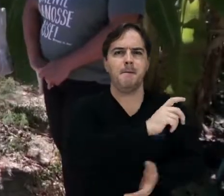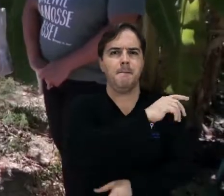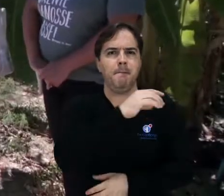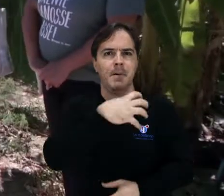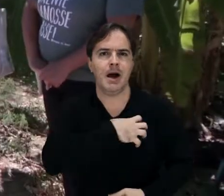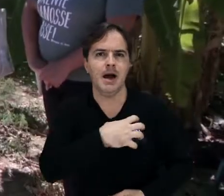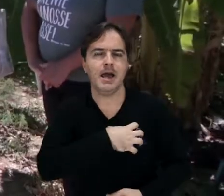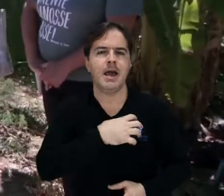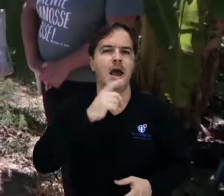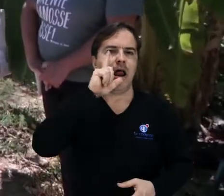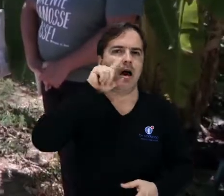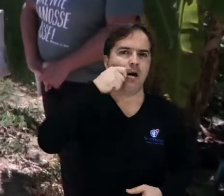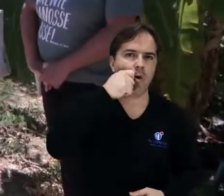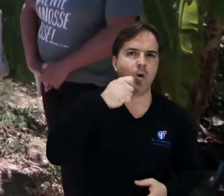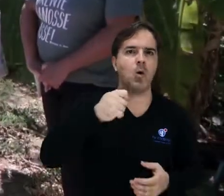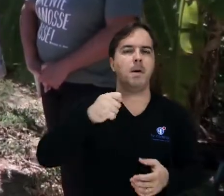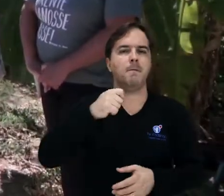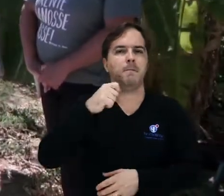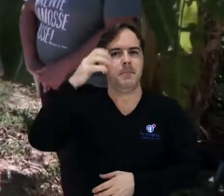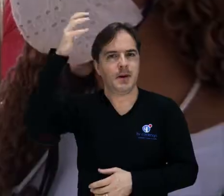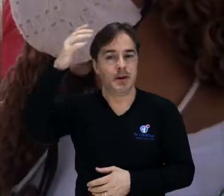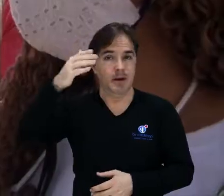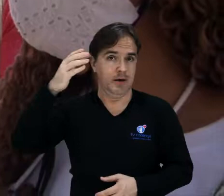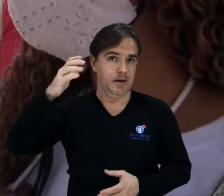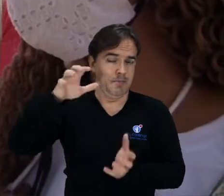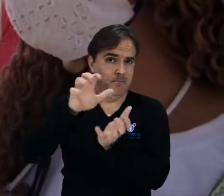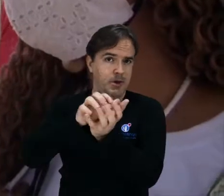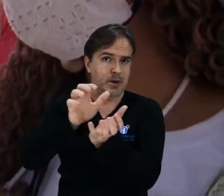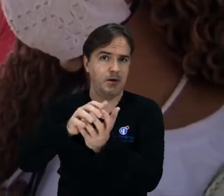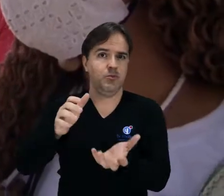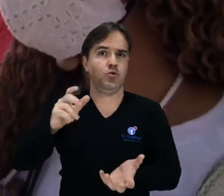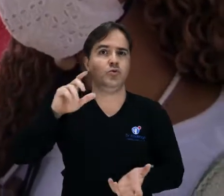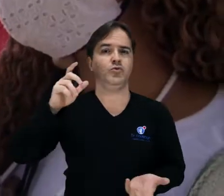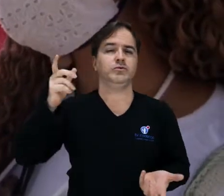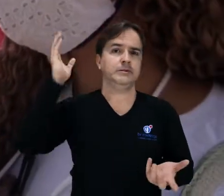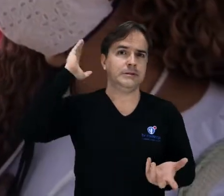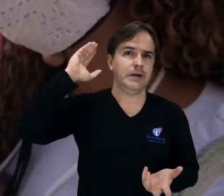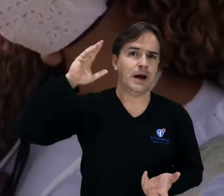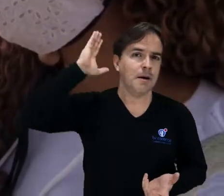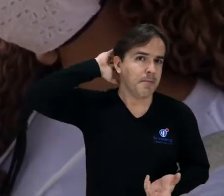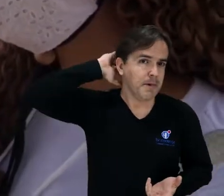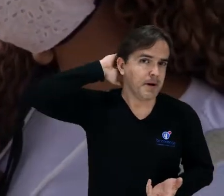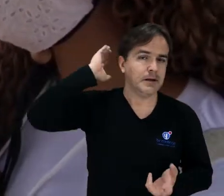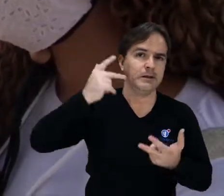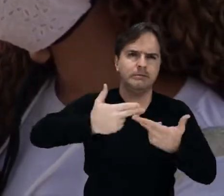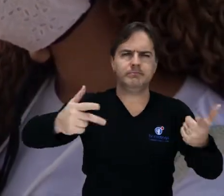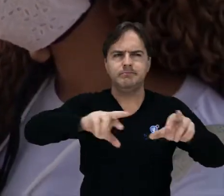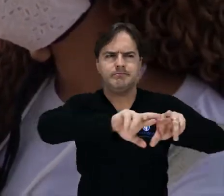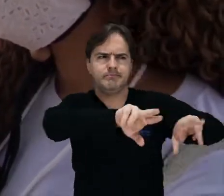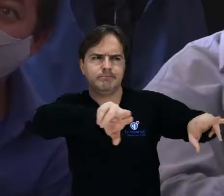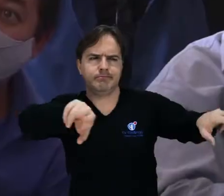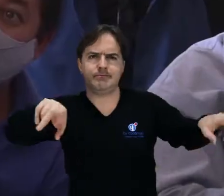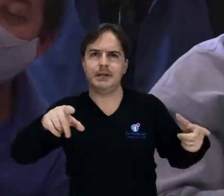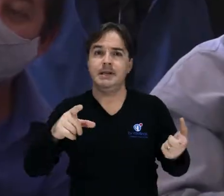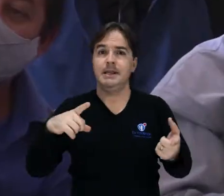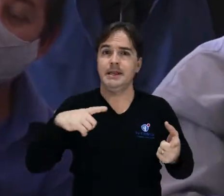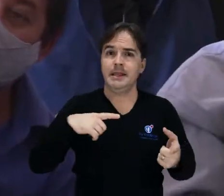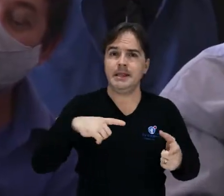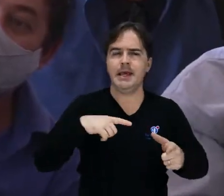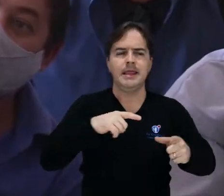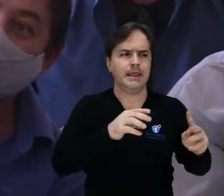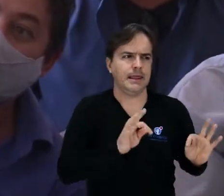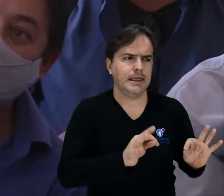Pernambuco, Piauí e Sergipe, na função de ATER, ou seja, que prestam assistência técnica e desenvolvem